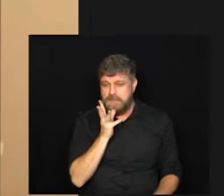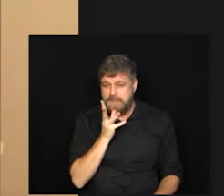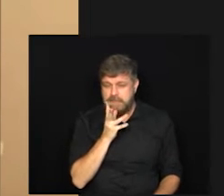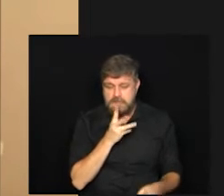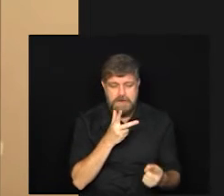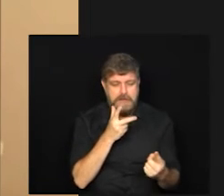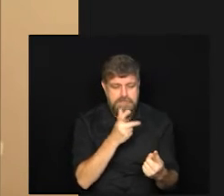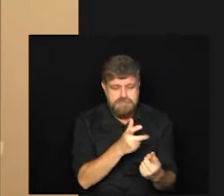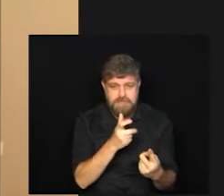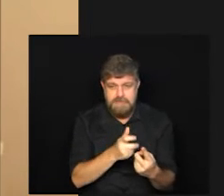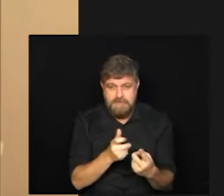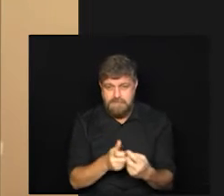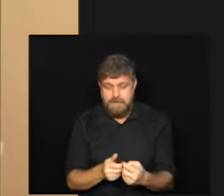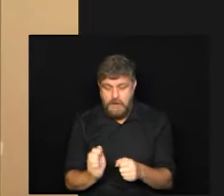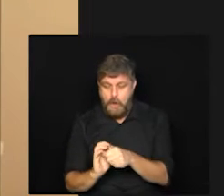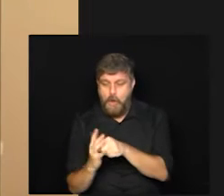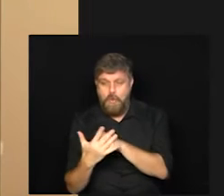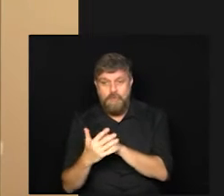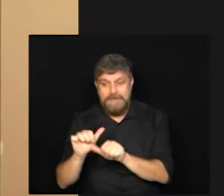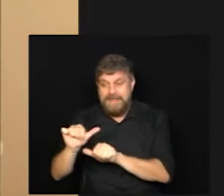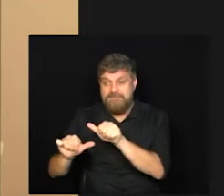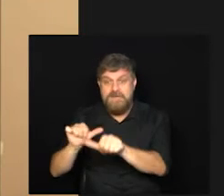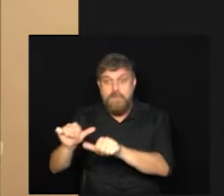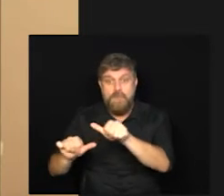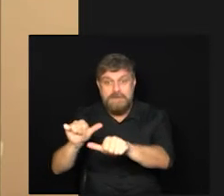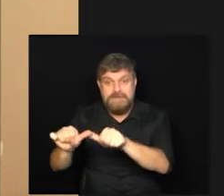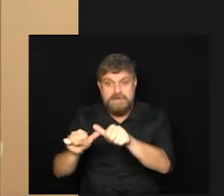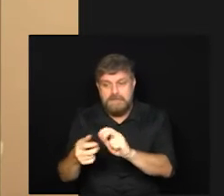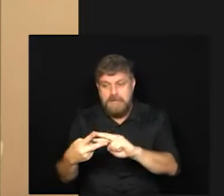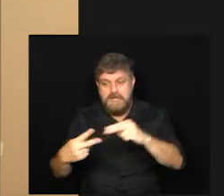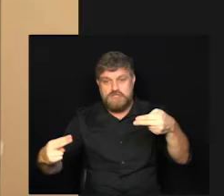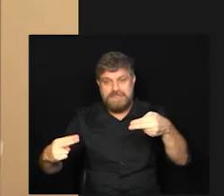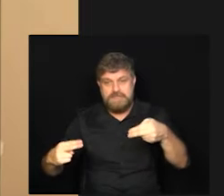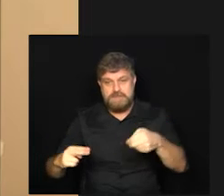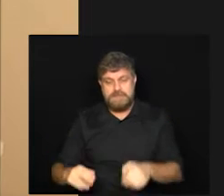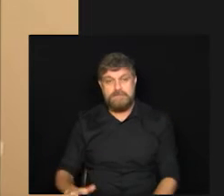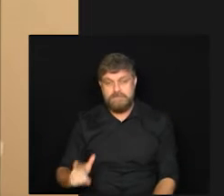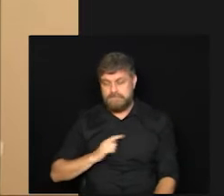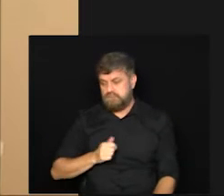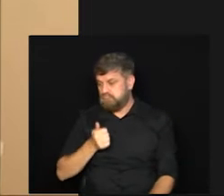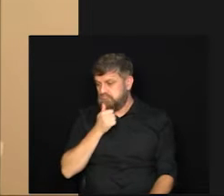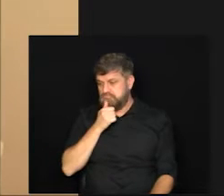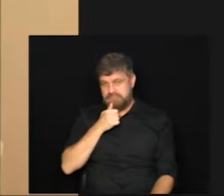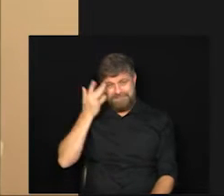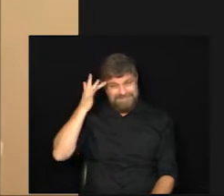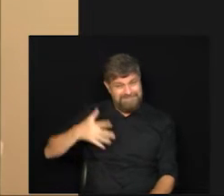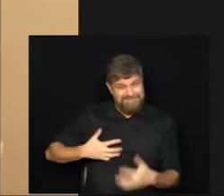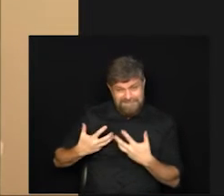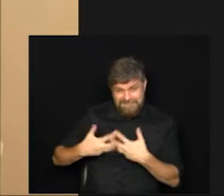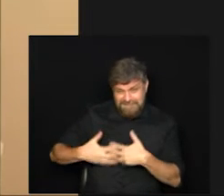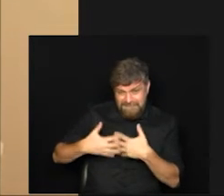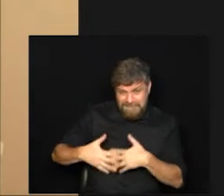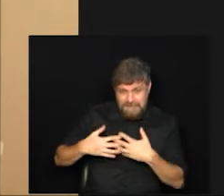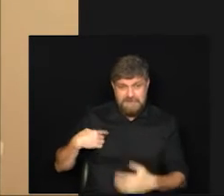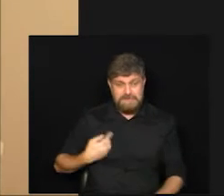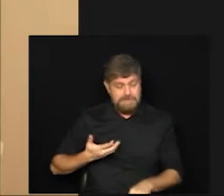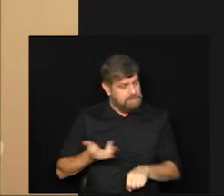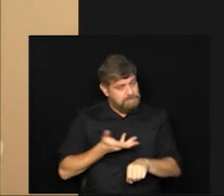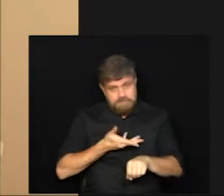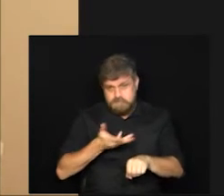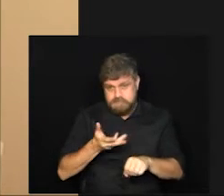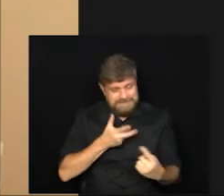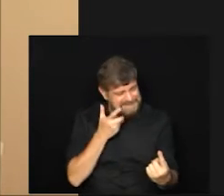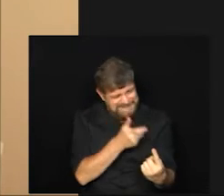muito vão haver novas cepas e aí a gente ainda não sabe da eficácia então a gente tem que acelerar